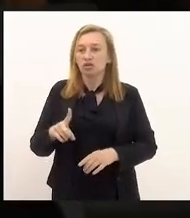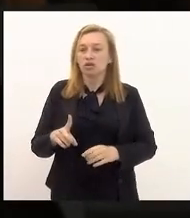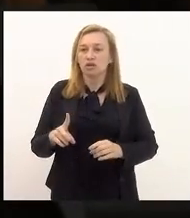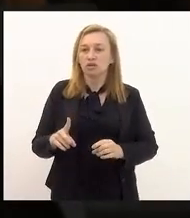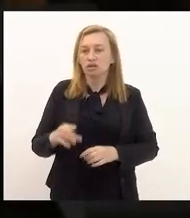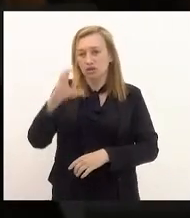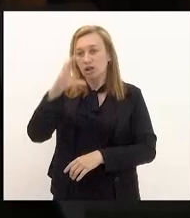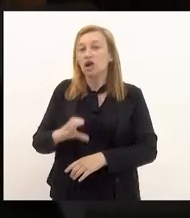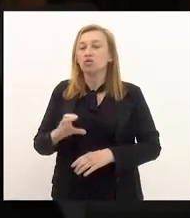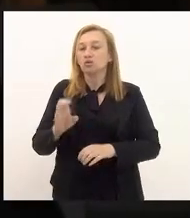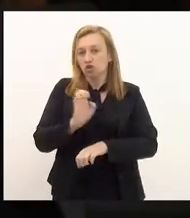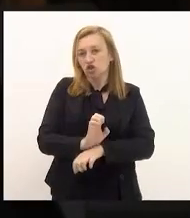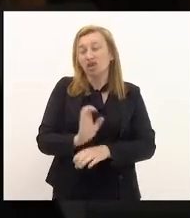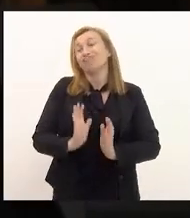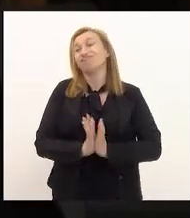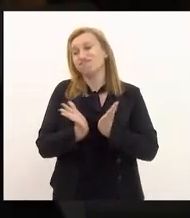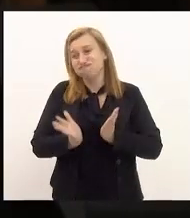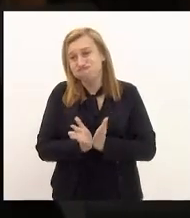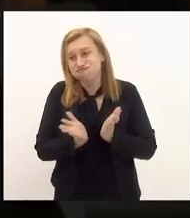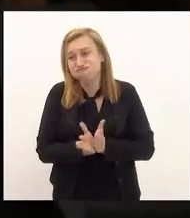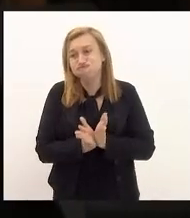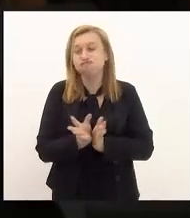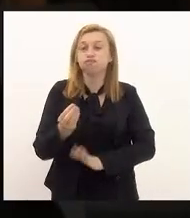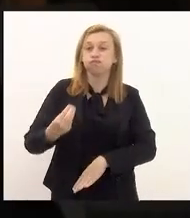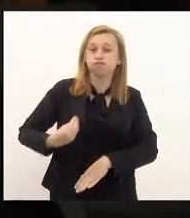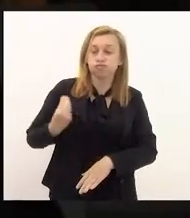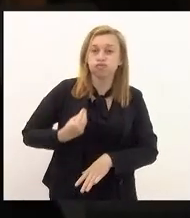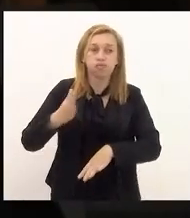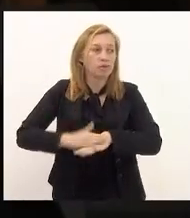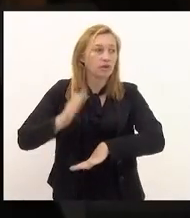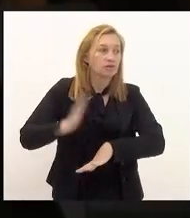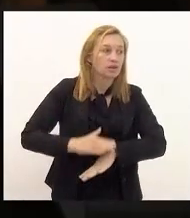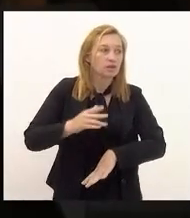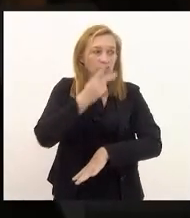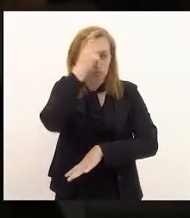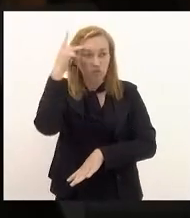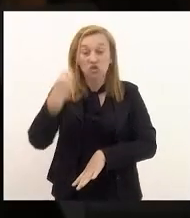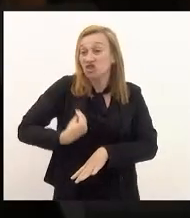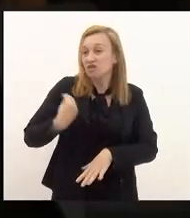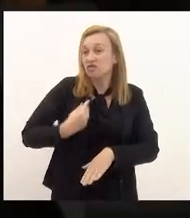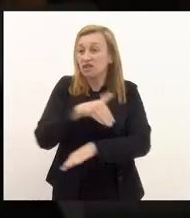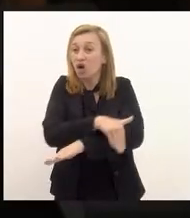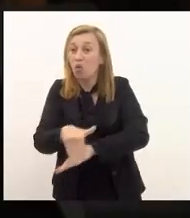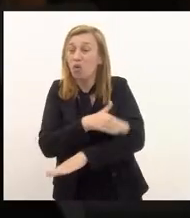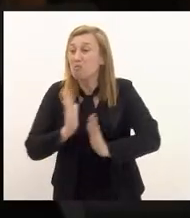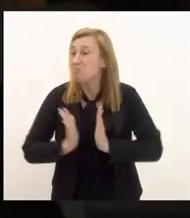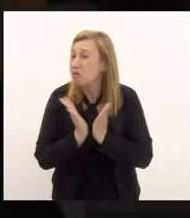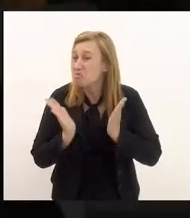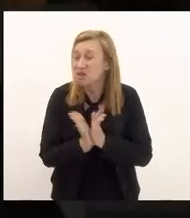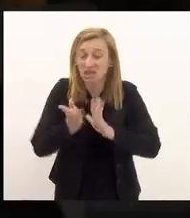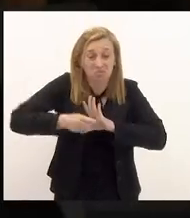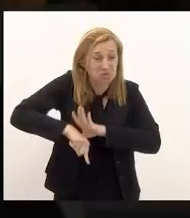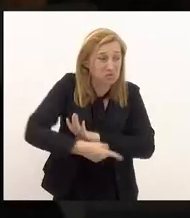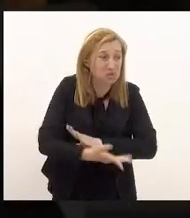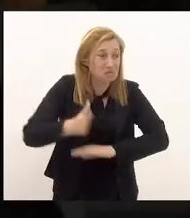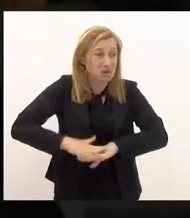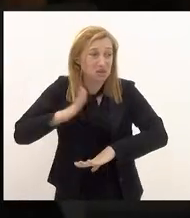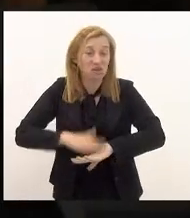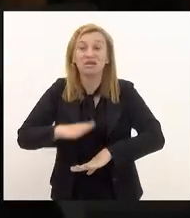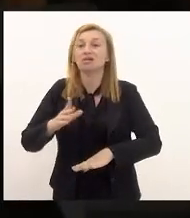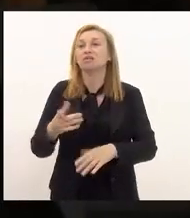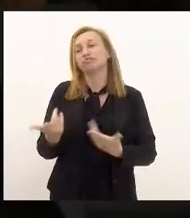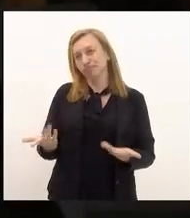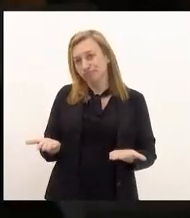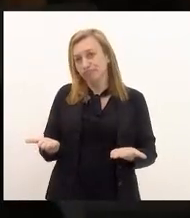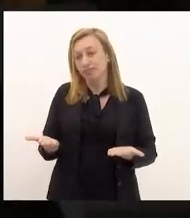empobrecido num Estado que convive cada vez mais com população em situação de rua com miséria se aprofundando tem que ter Estado